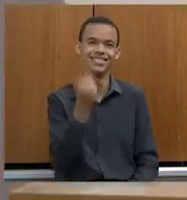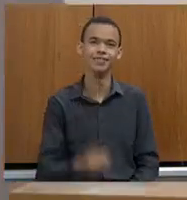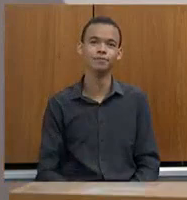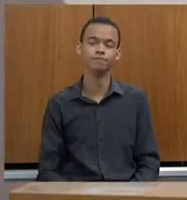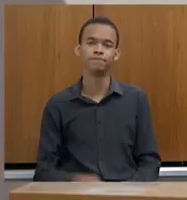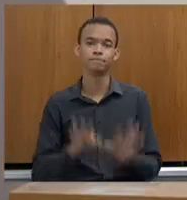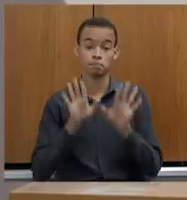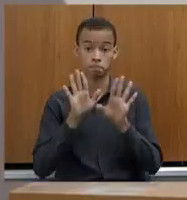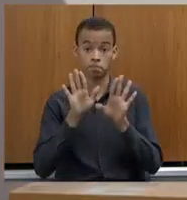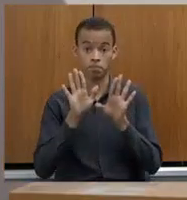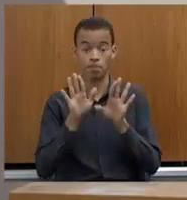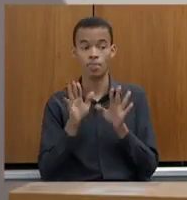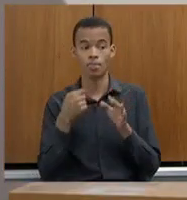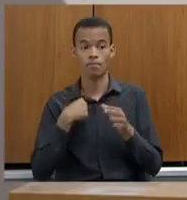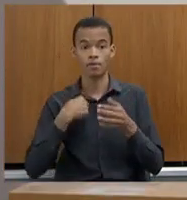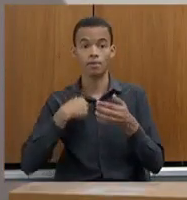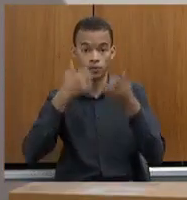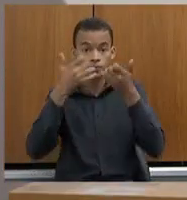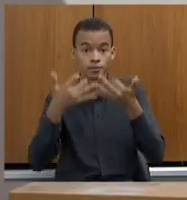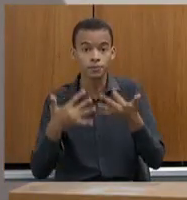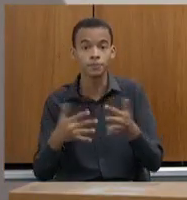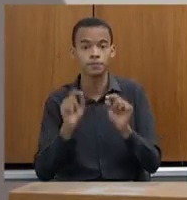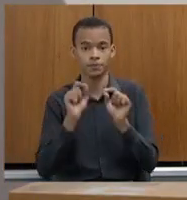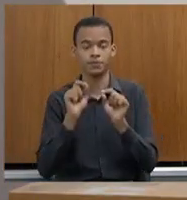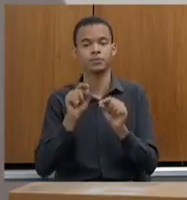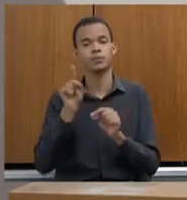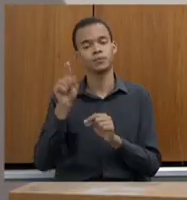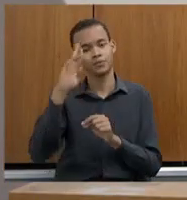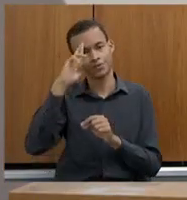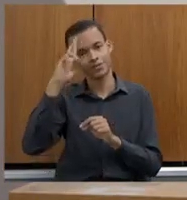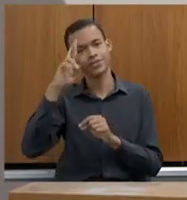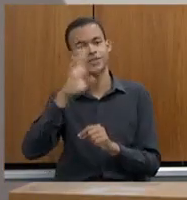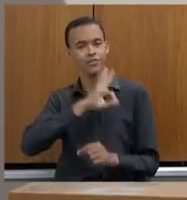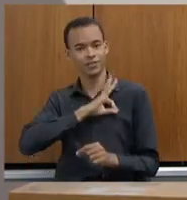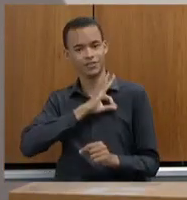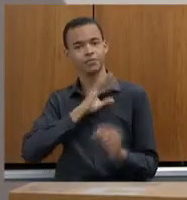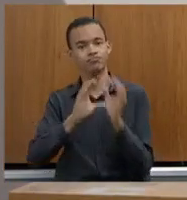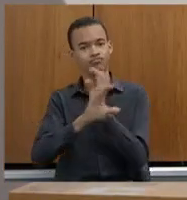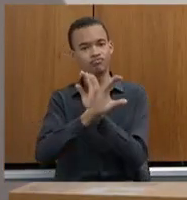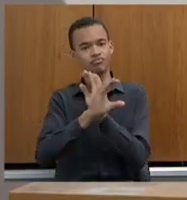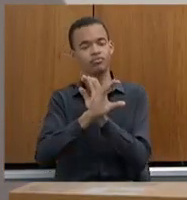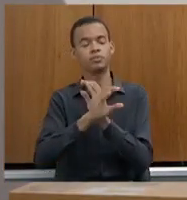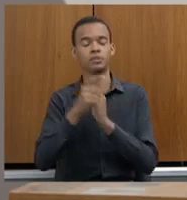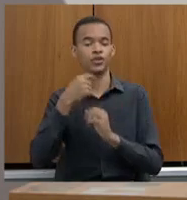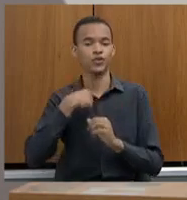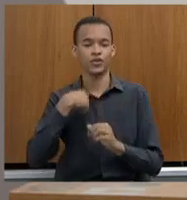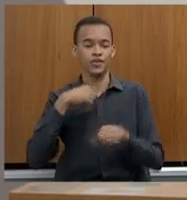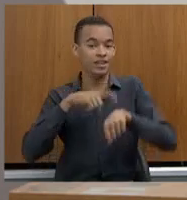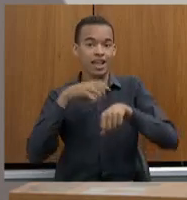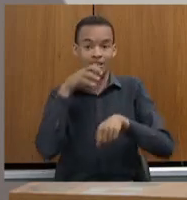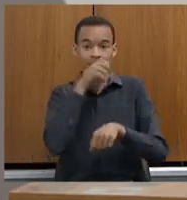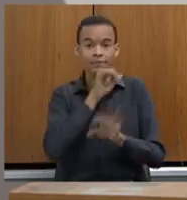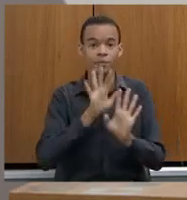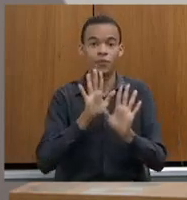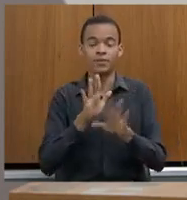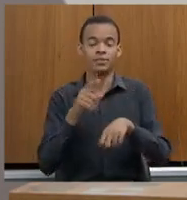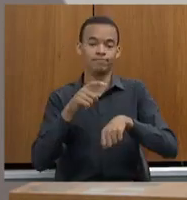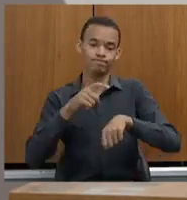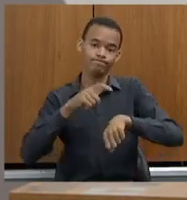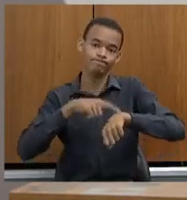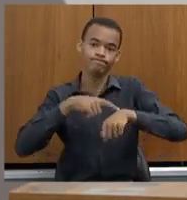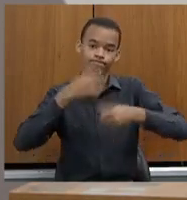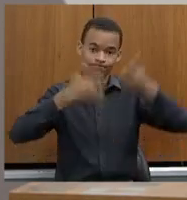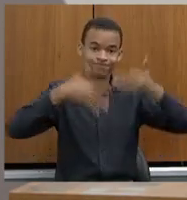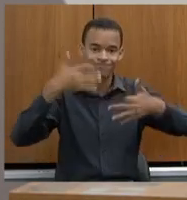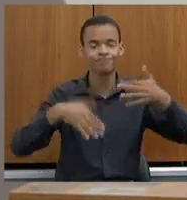Mas eu queria aproveitar a presença do nosso chefe da polícia, a equipe toda aqui. Eu quero ser rápido, mas eu tenho algumas questões aqui. A primeira coisa,